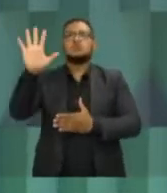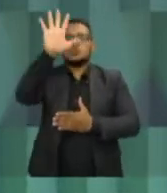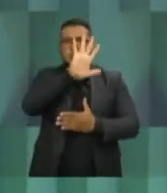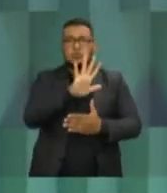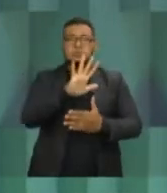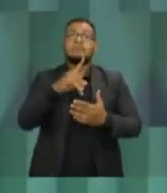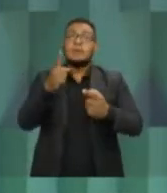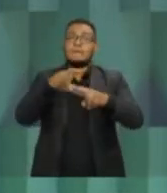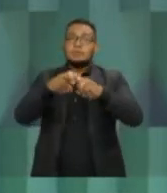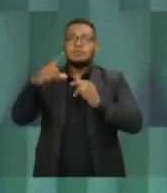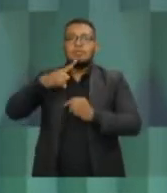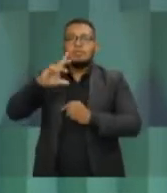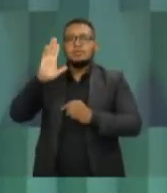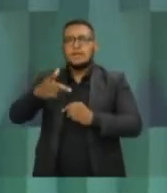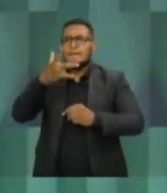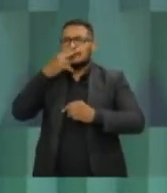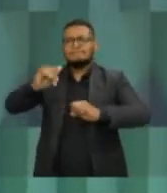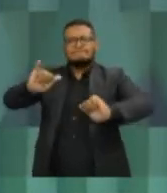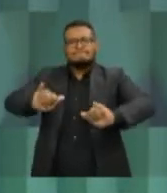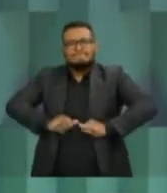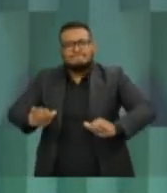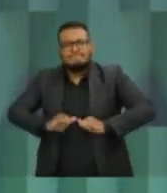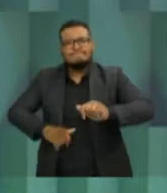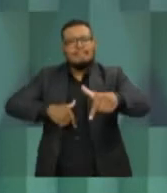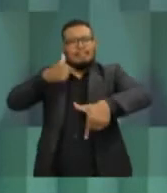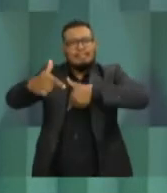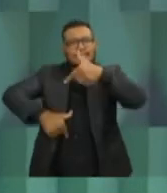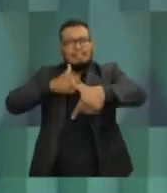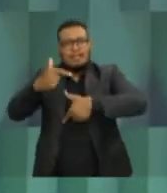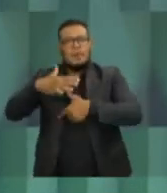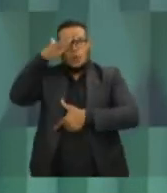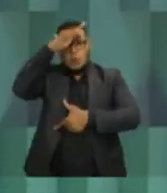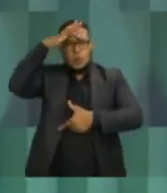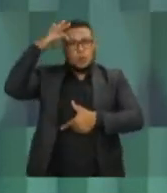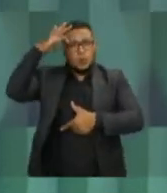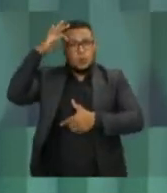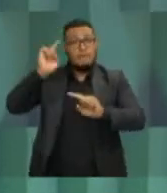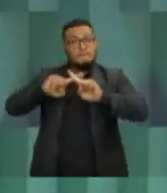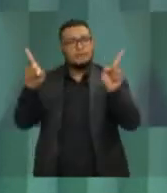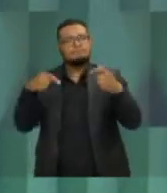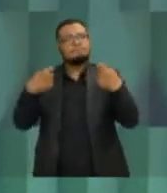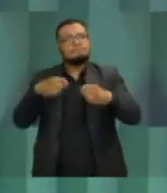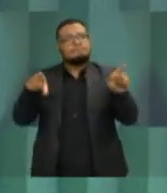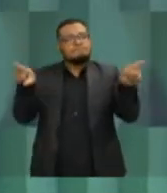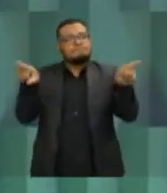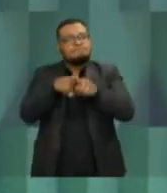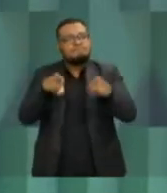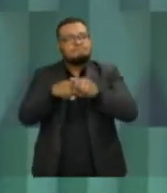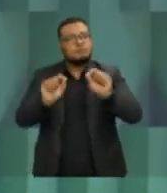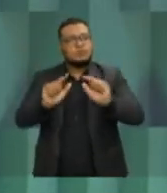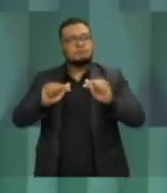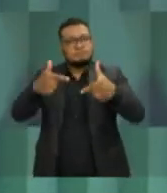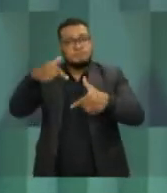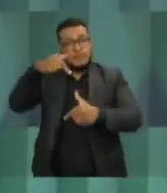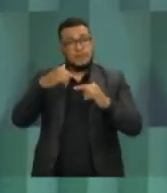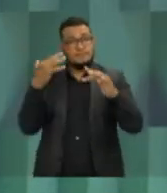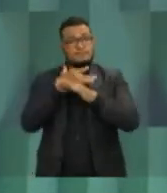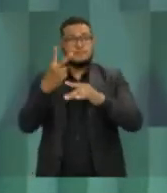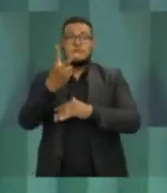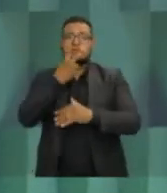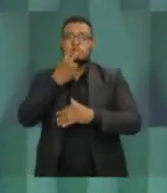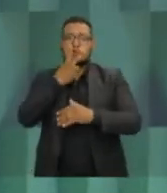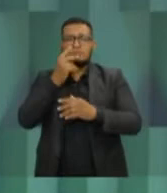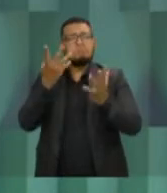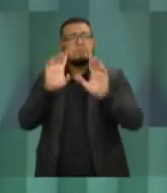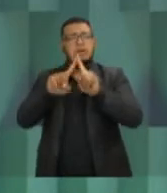suor, com sofrimento e trabalho duro, mas também com escolhas políticas acertadas. Vitória tem rumo, Vitória tem caminho. A minha pergunta